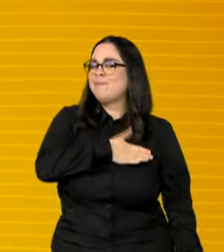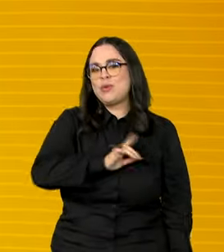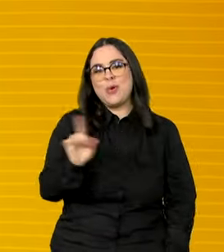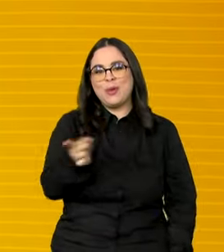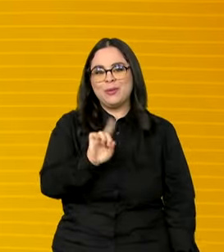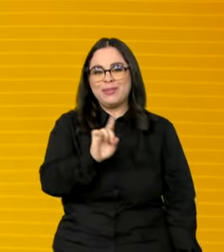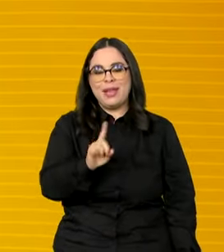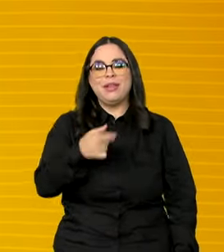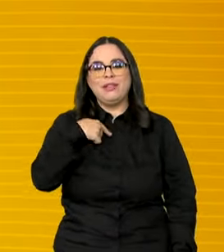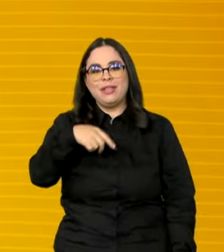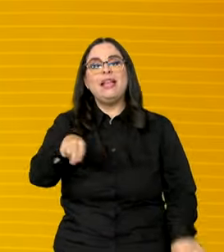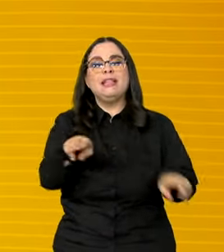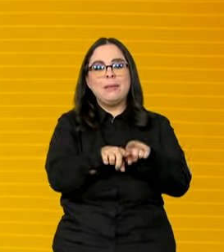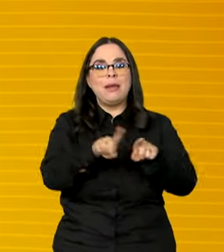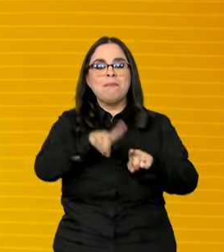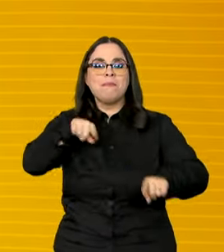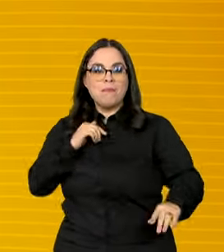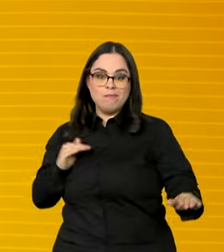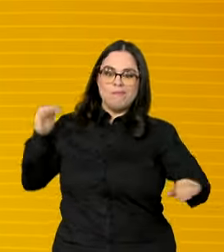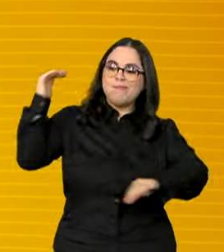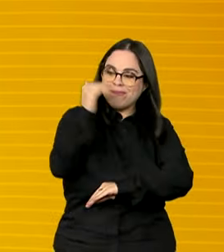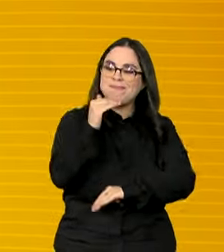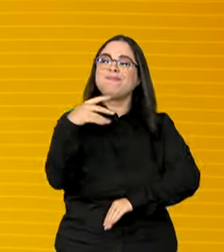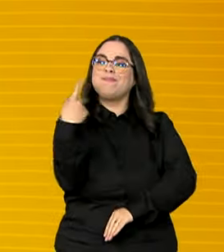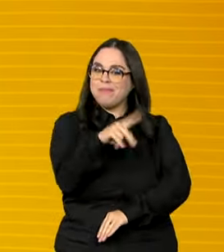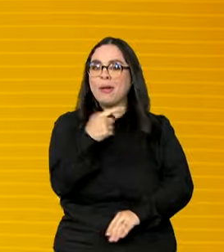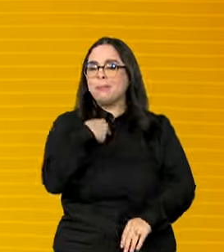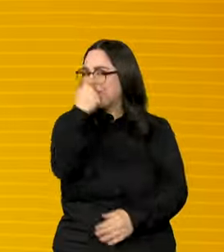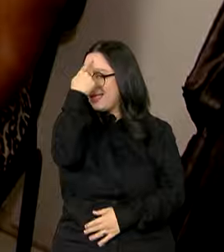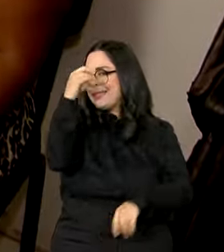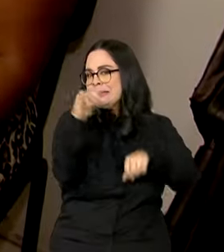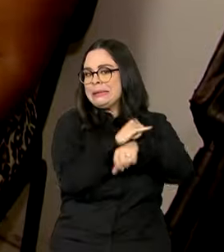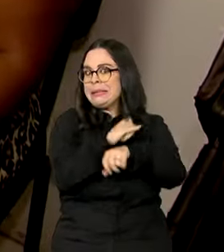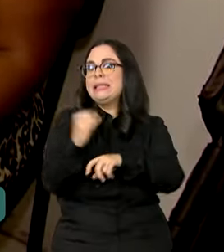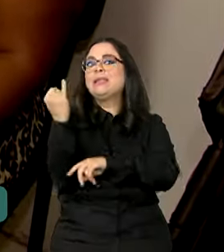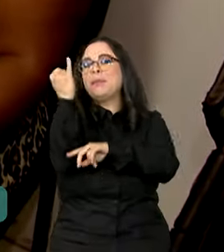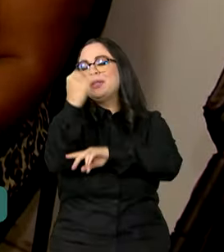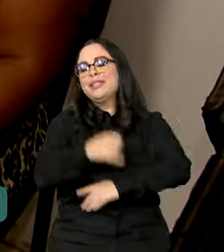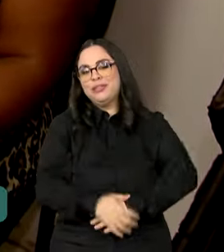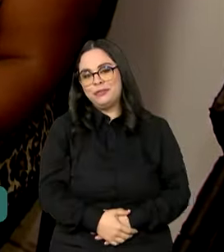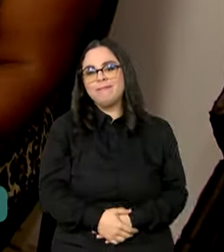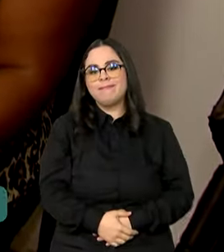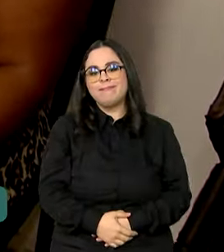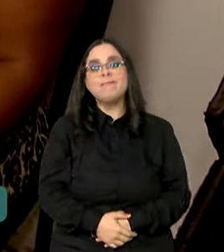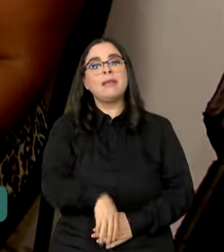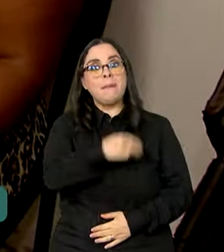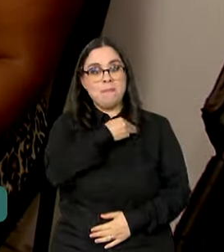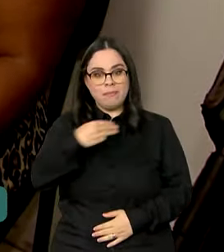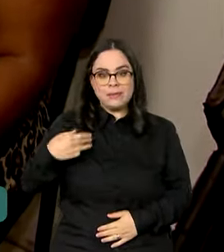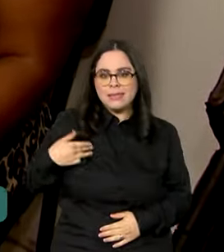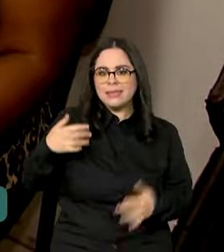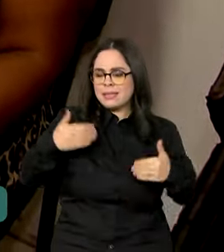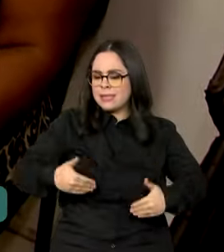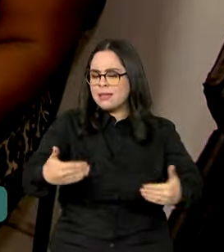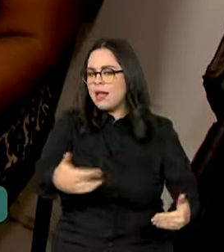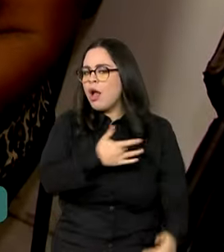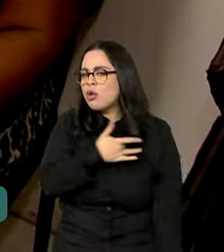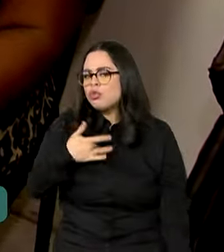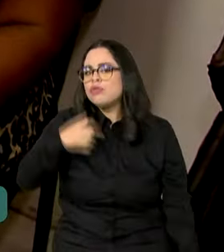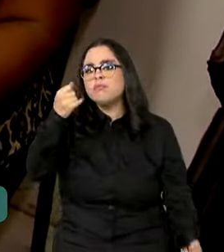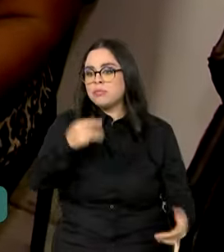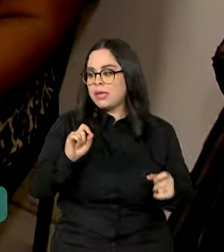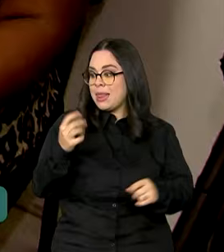que a gente tem que superar essa questão e pensar muito na importância, né? Segundo o Ministério da Saúde, o país está há 34